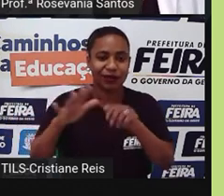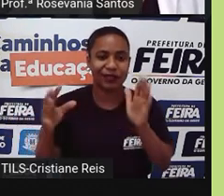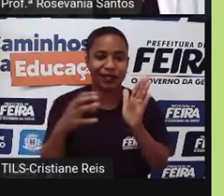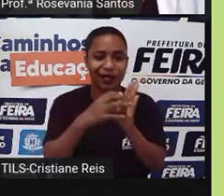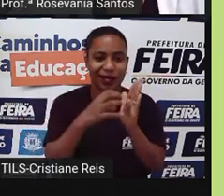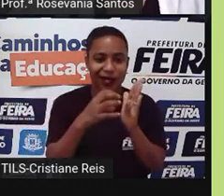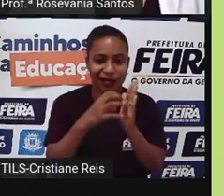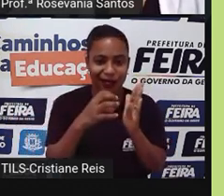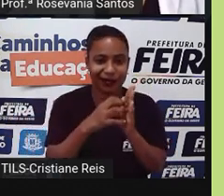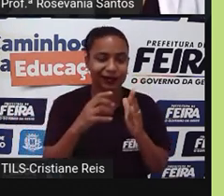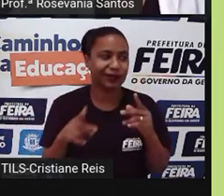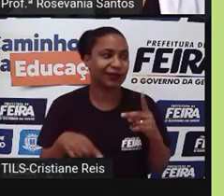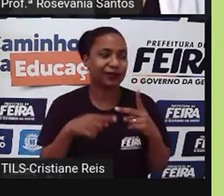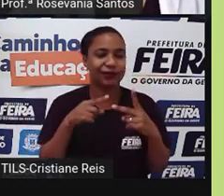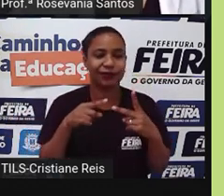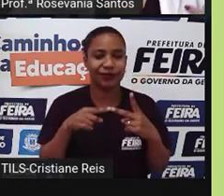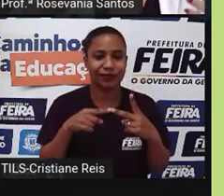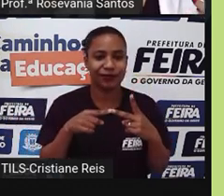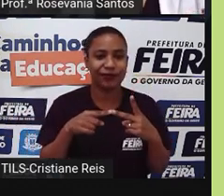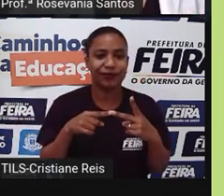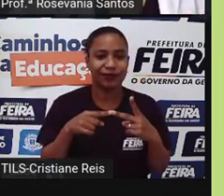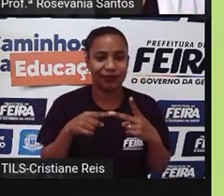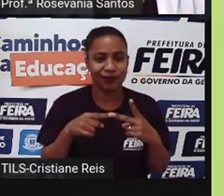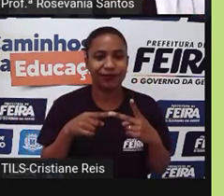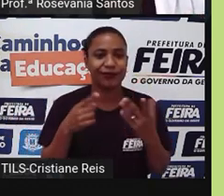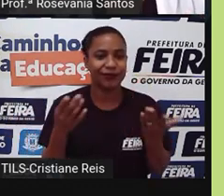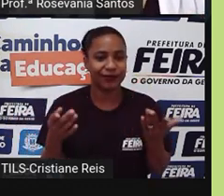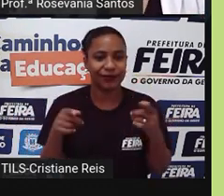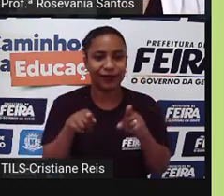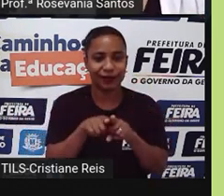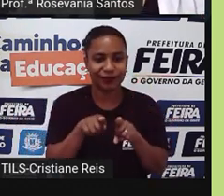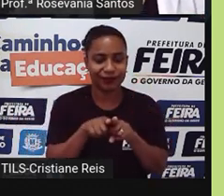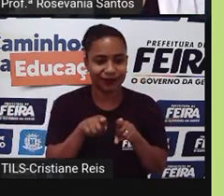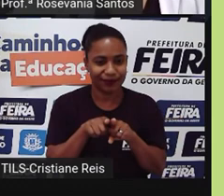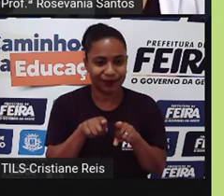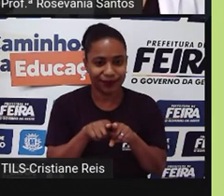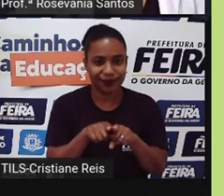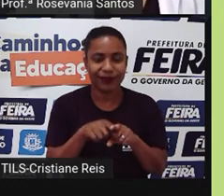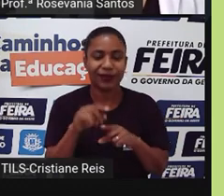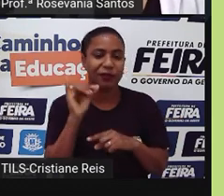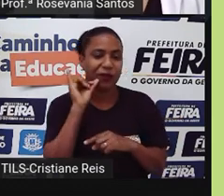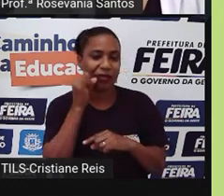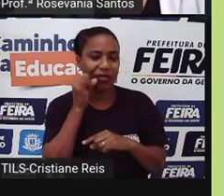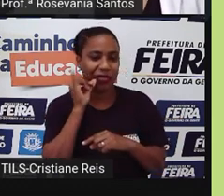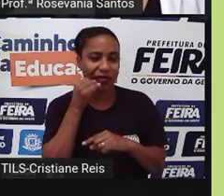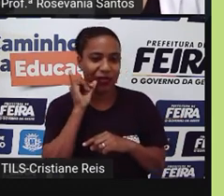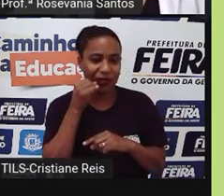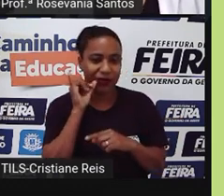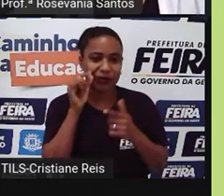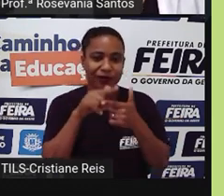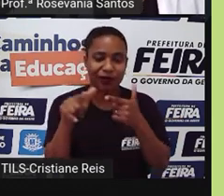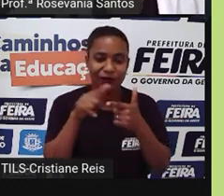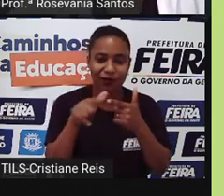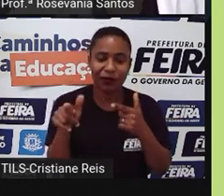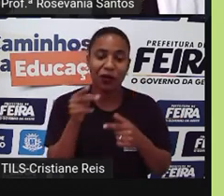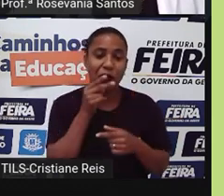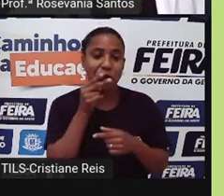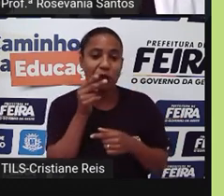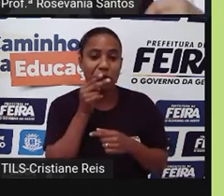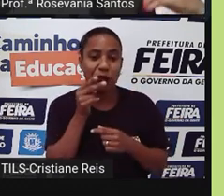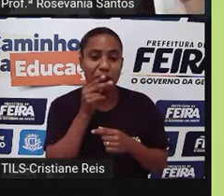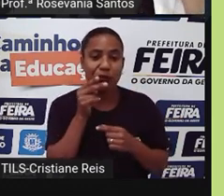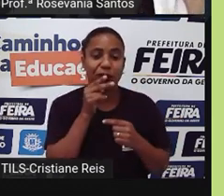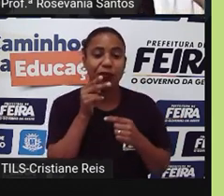como a dependência, né, alcoólica, o morro de dizer assim também, o tabagismo, então,